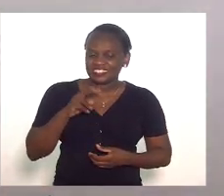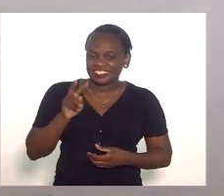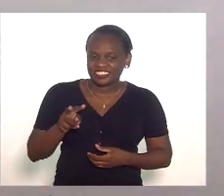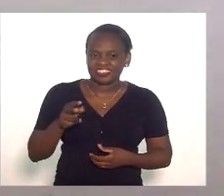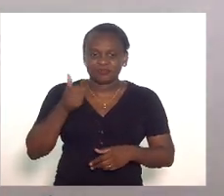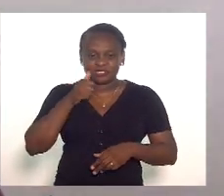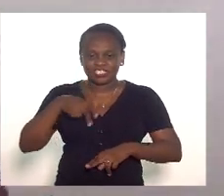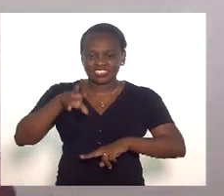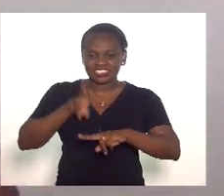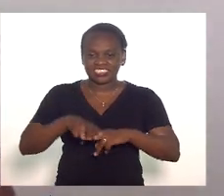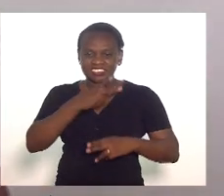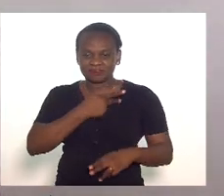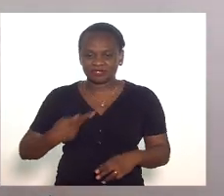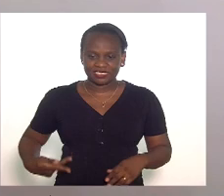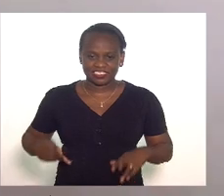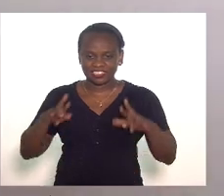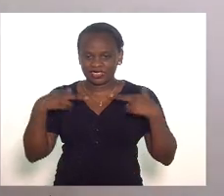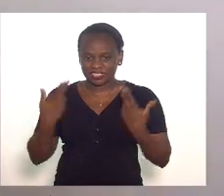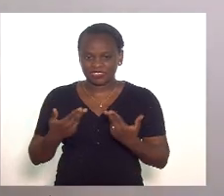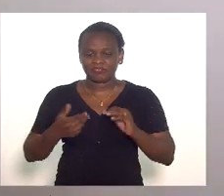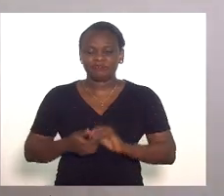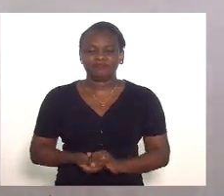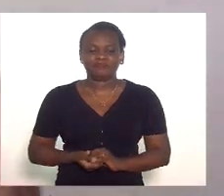presidir na nossa sessão